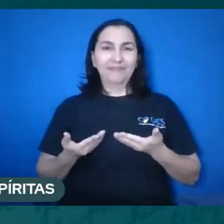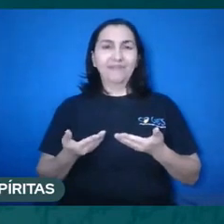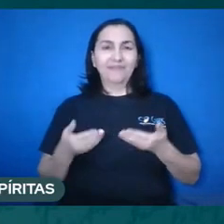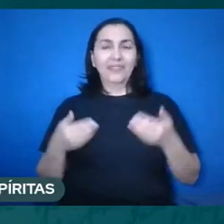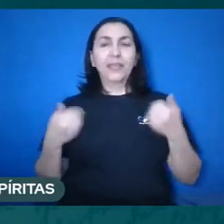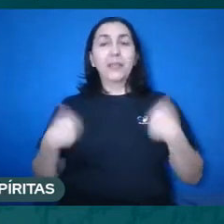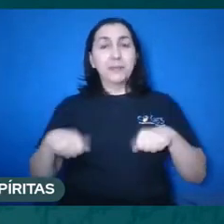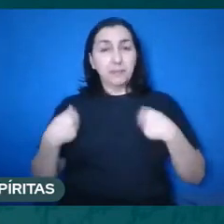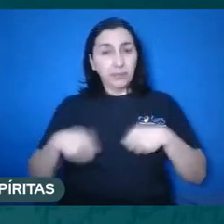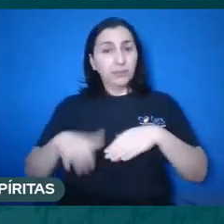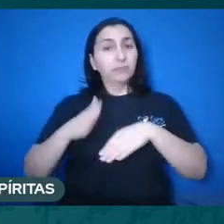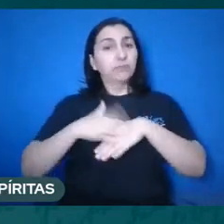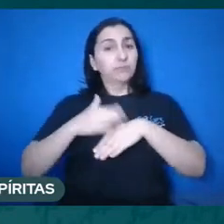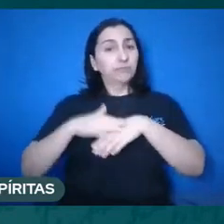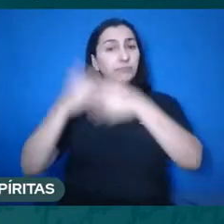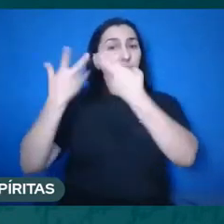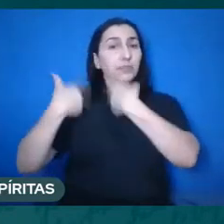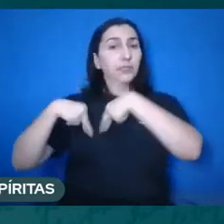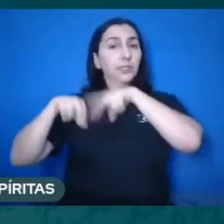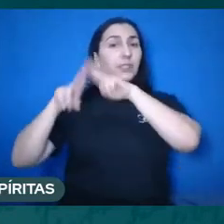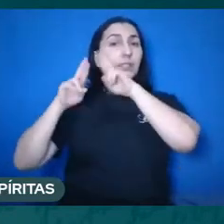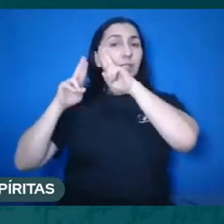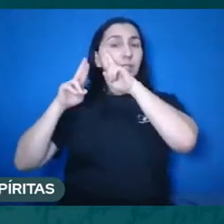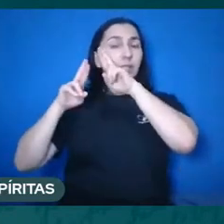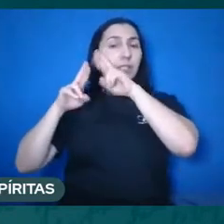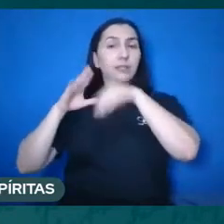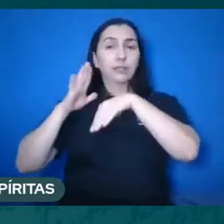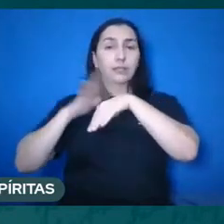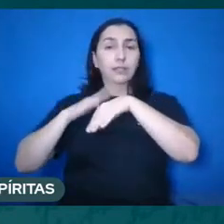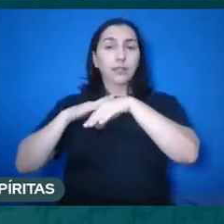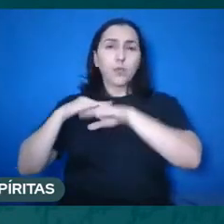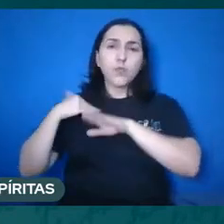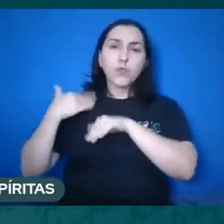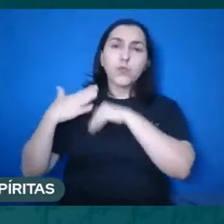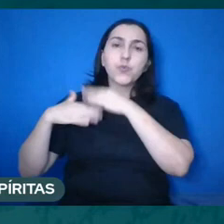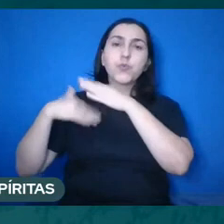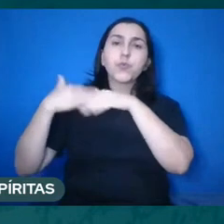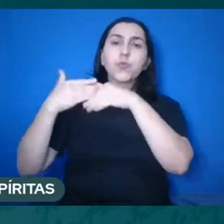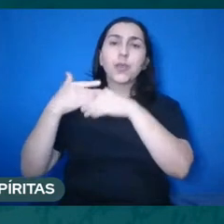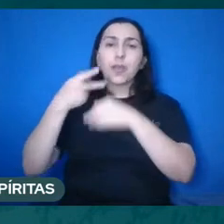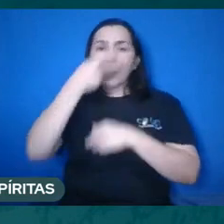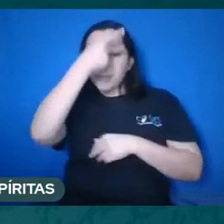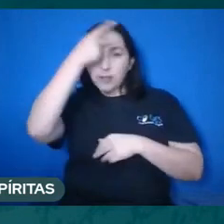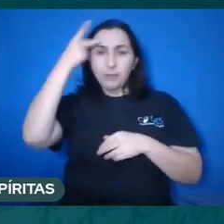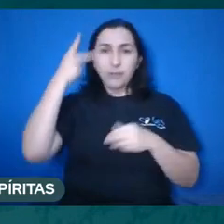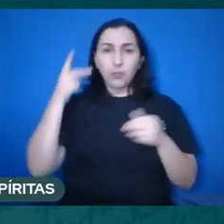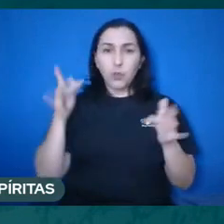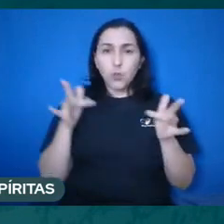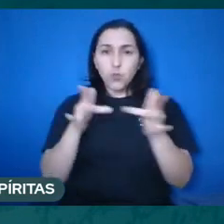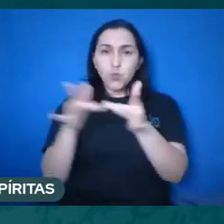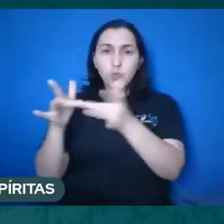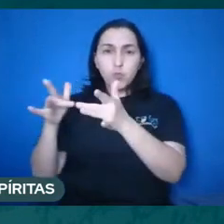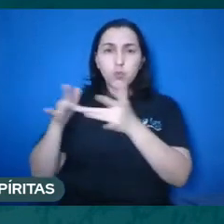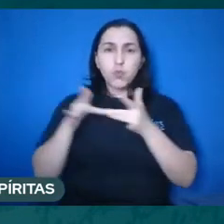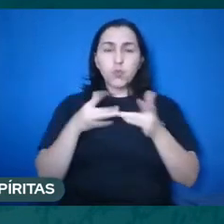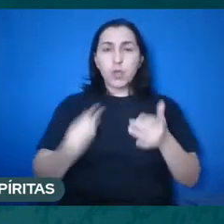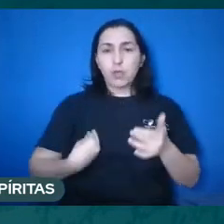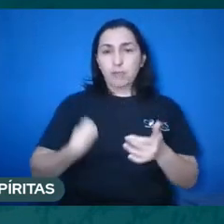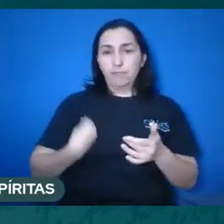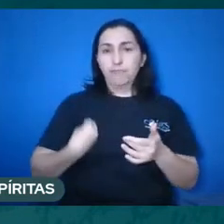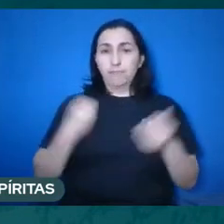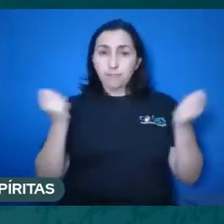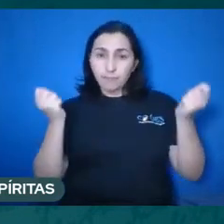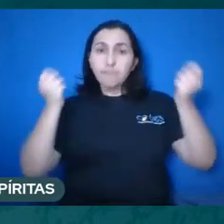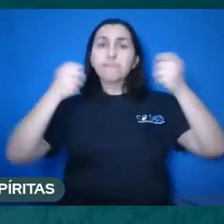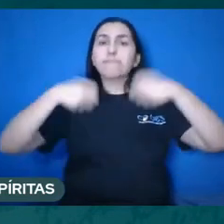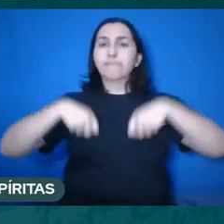parcela para o crescimento do lugar onde eu estou, das pessoas com as quais eu convivo, dentro daquilo que eu consigo fazer,